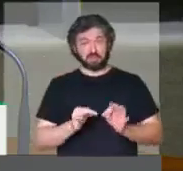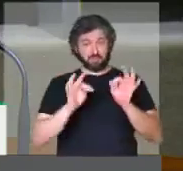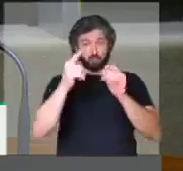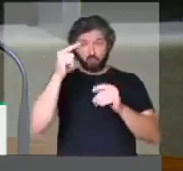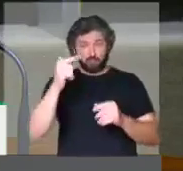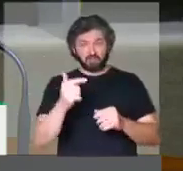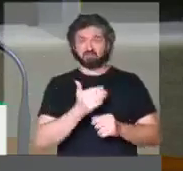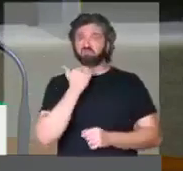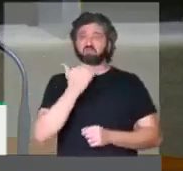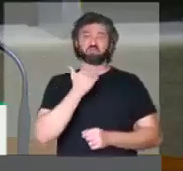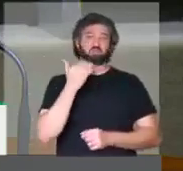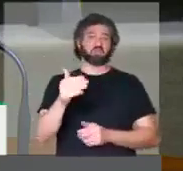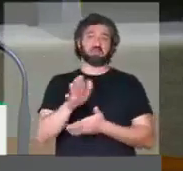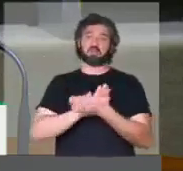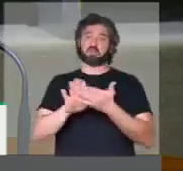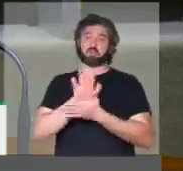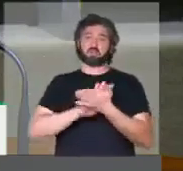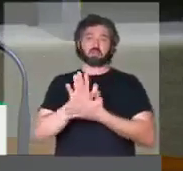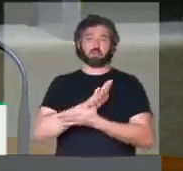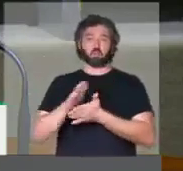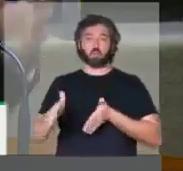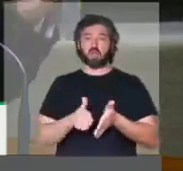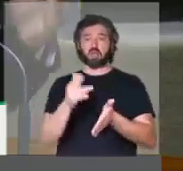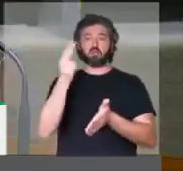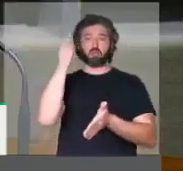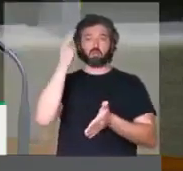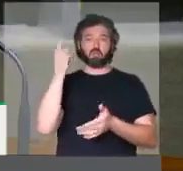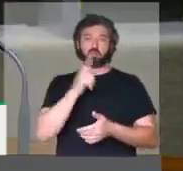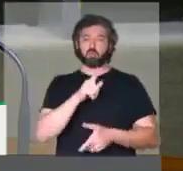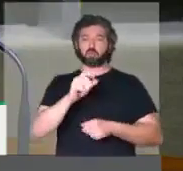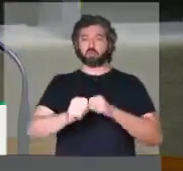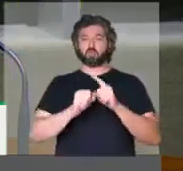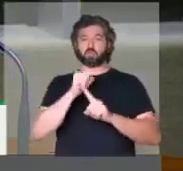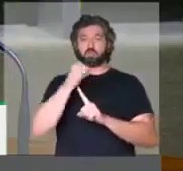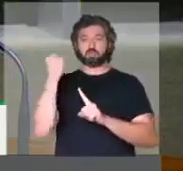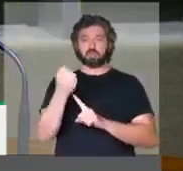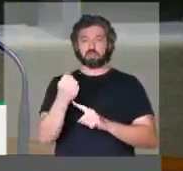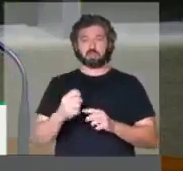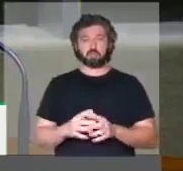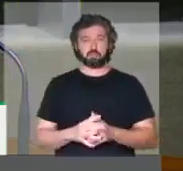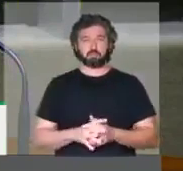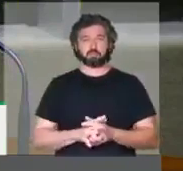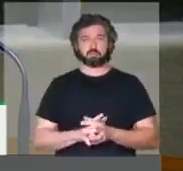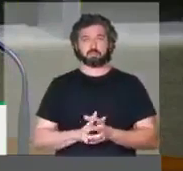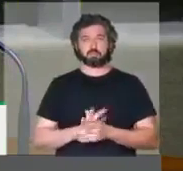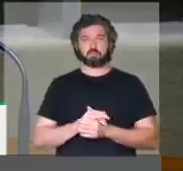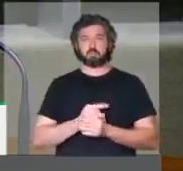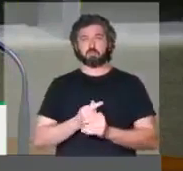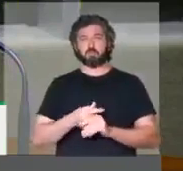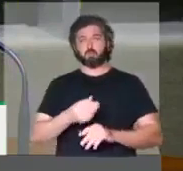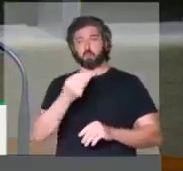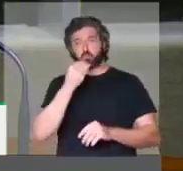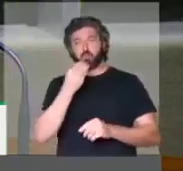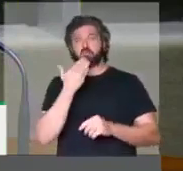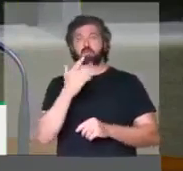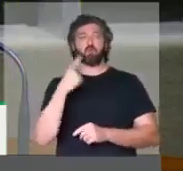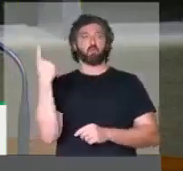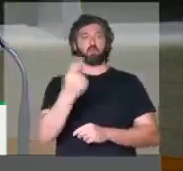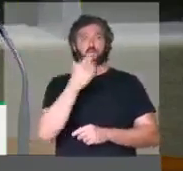tecnologia, não há nenhum caminho capaz de construir uma sociedade e de oportunidades para todos. Muito obrigado,